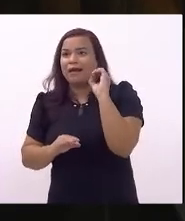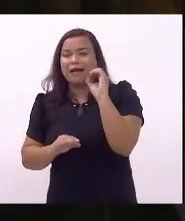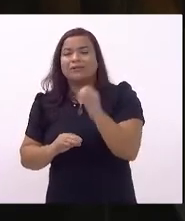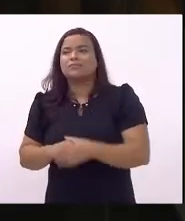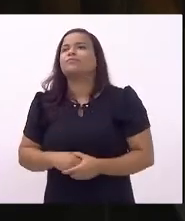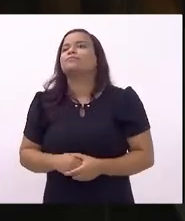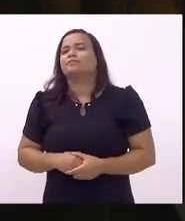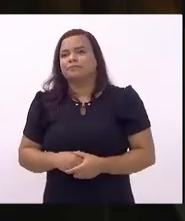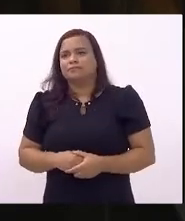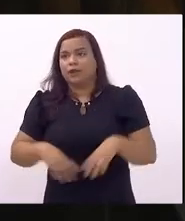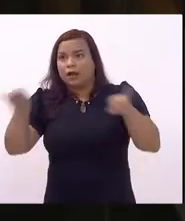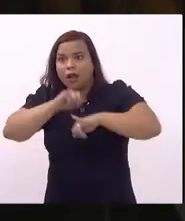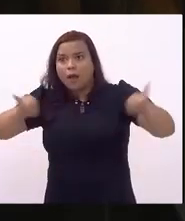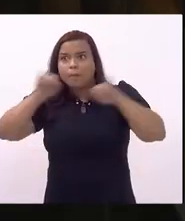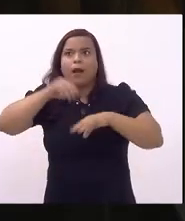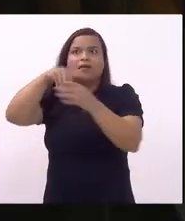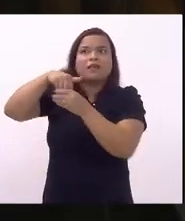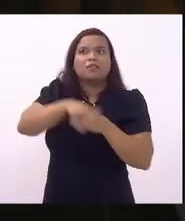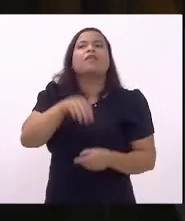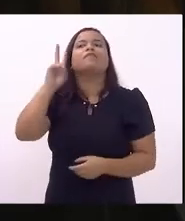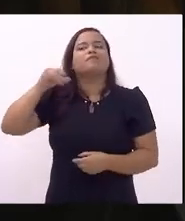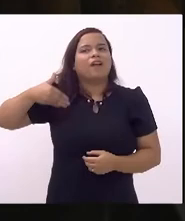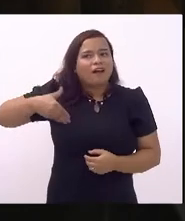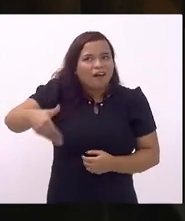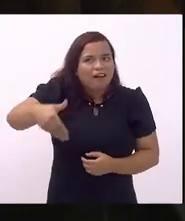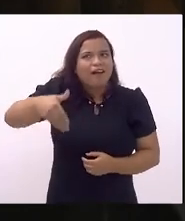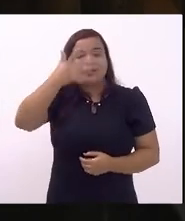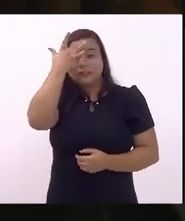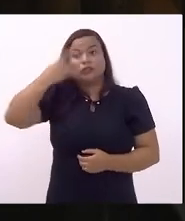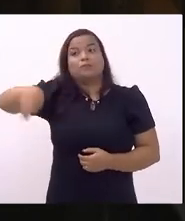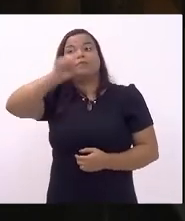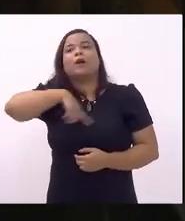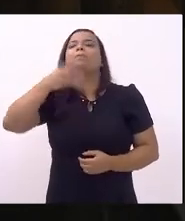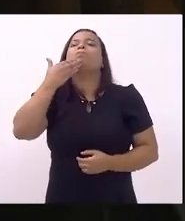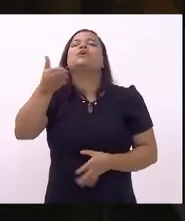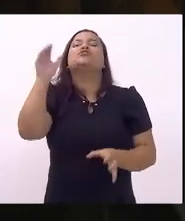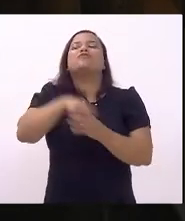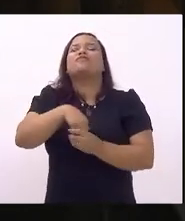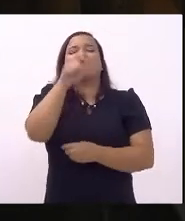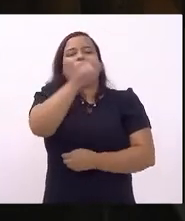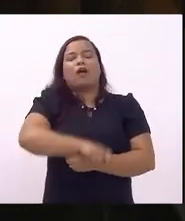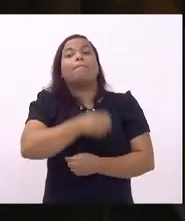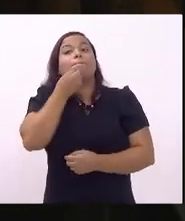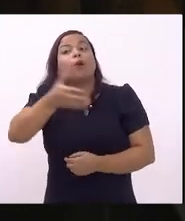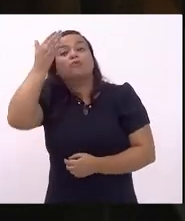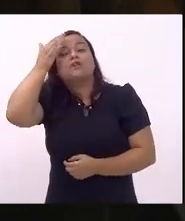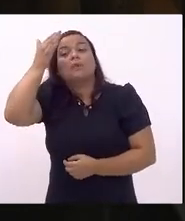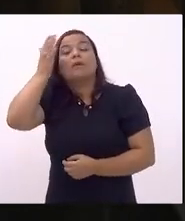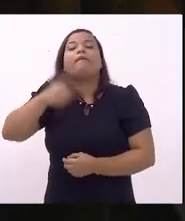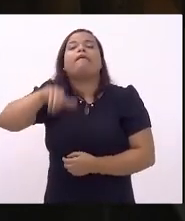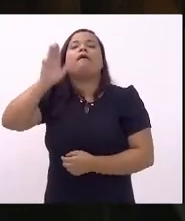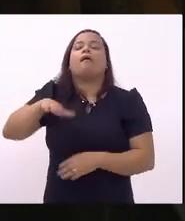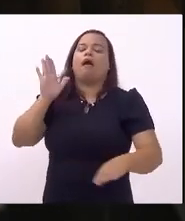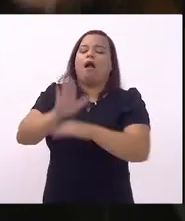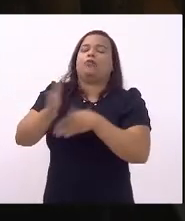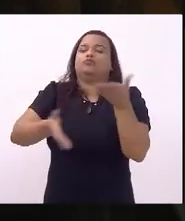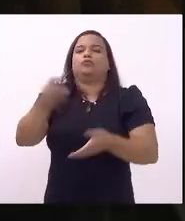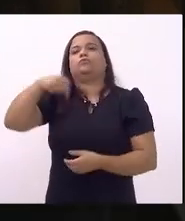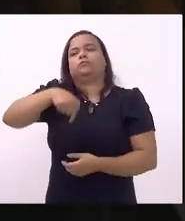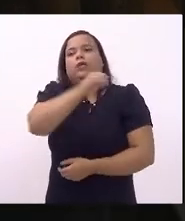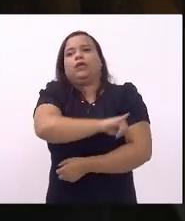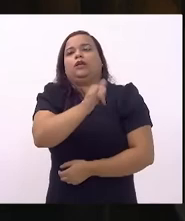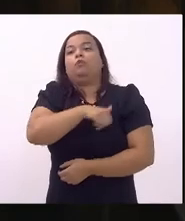de Janeiro não conta porque a campanha eleitoral vai chegar no momento da campanha as pessoas vão pedir votos e é bom saber quem ajudou e quem